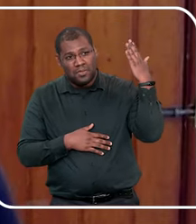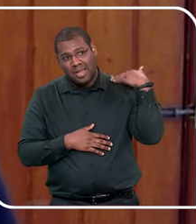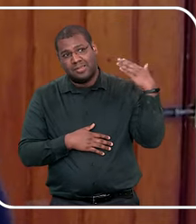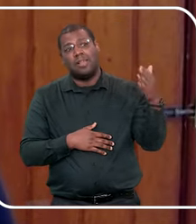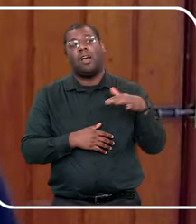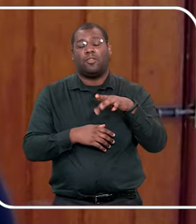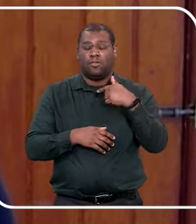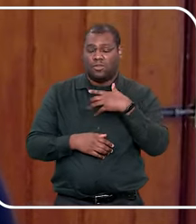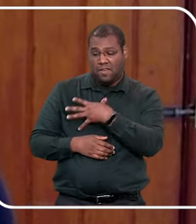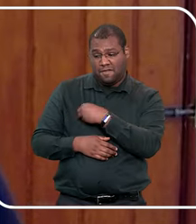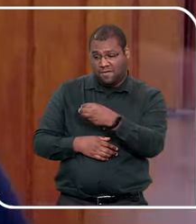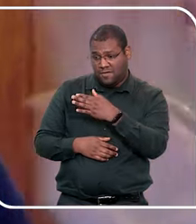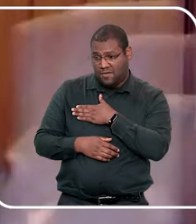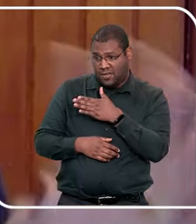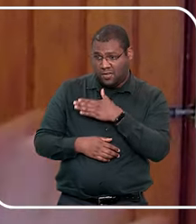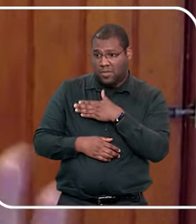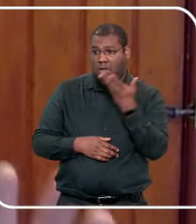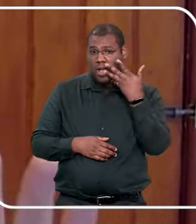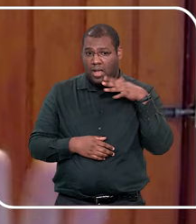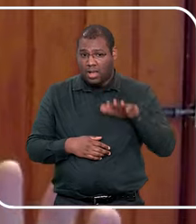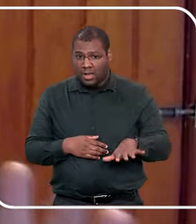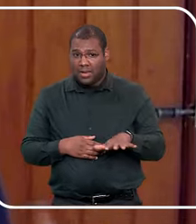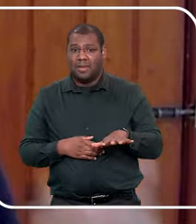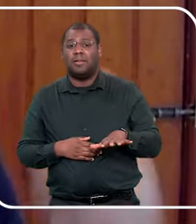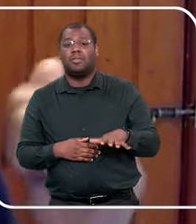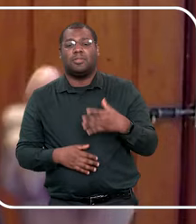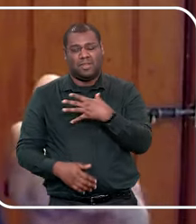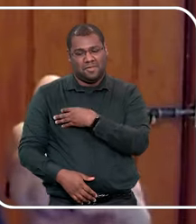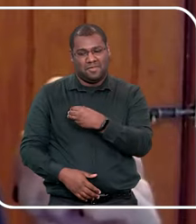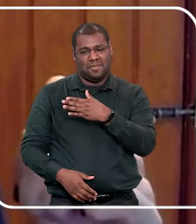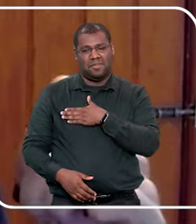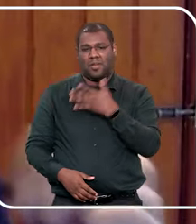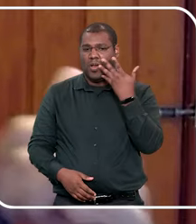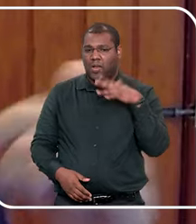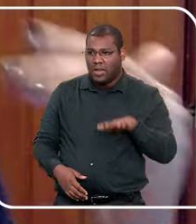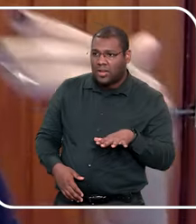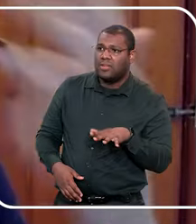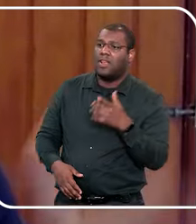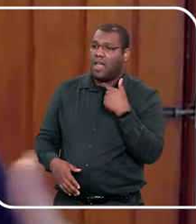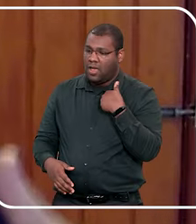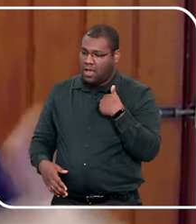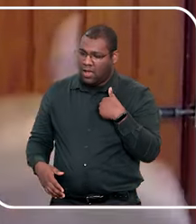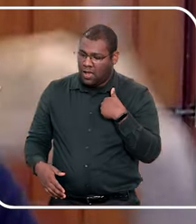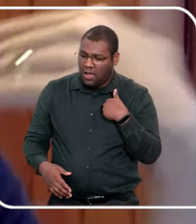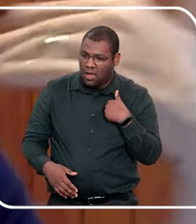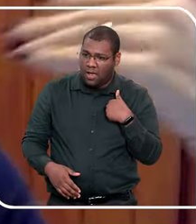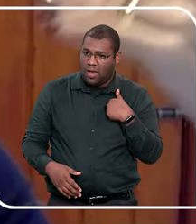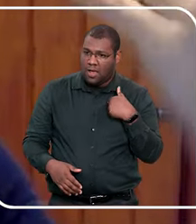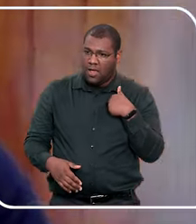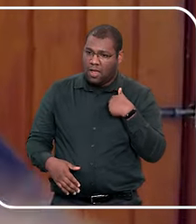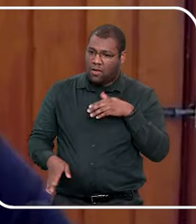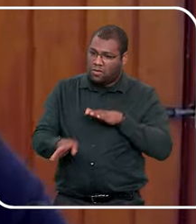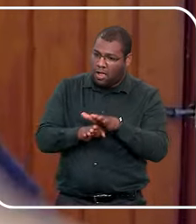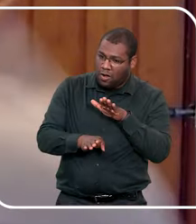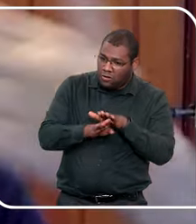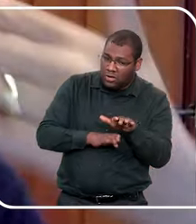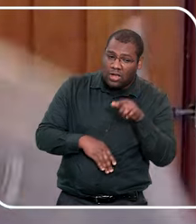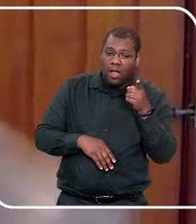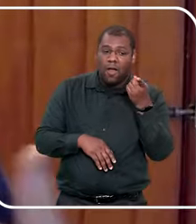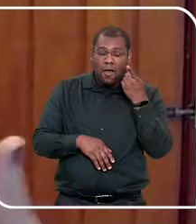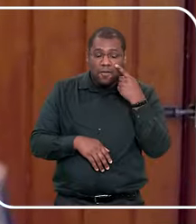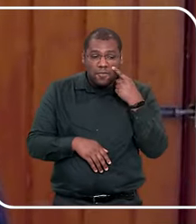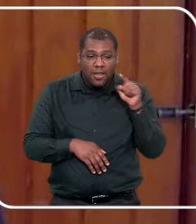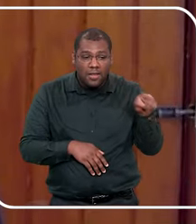tô falando, gente, porque eu faço, se for uma coincidência você fizer isso também, eu fazia, né, porque eu tô em construção e tô me transformando,